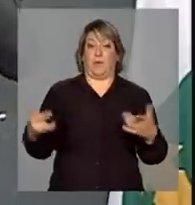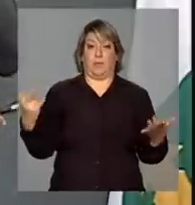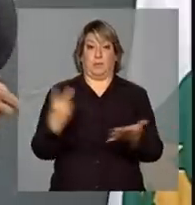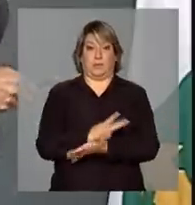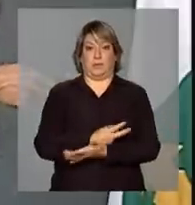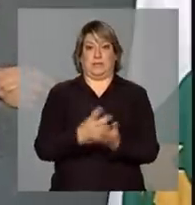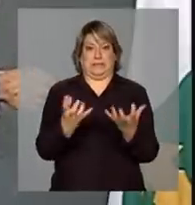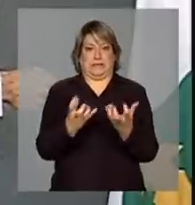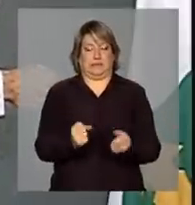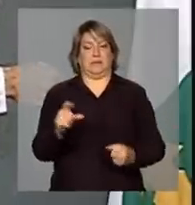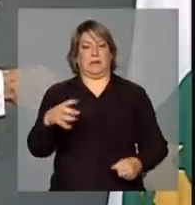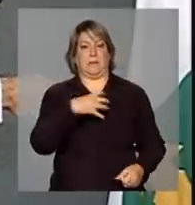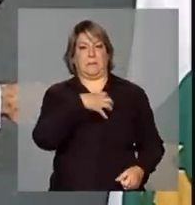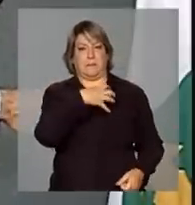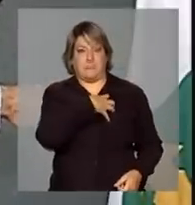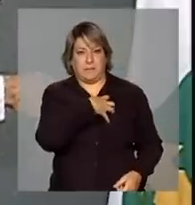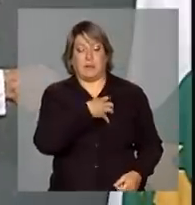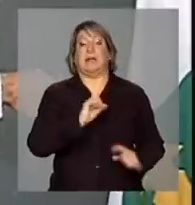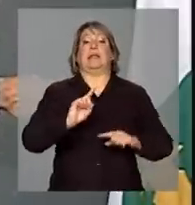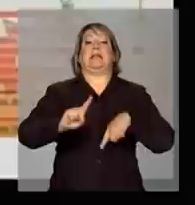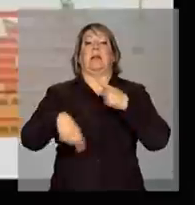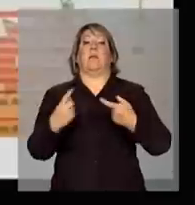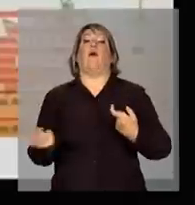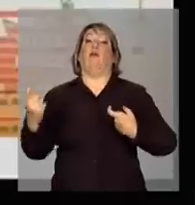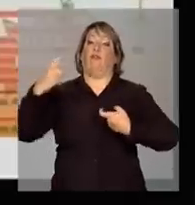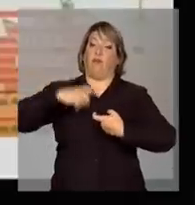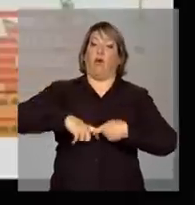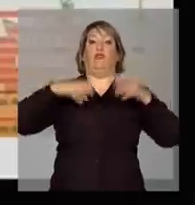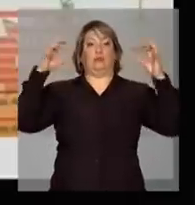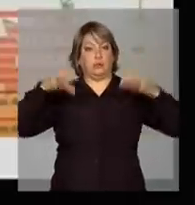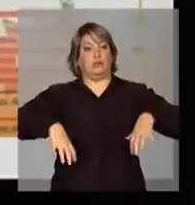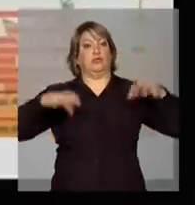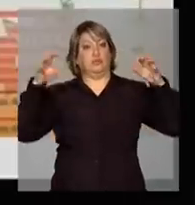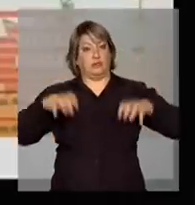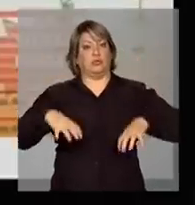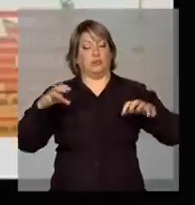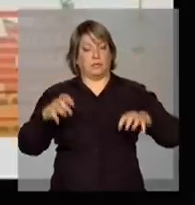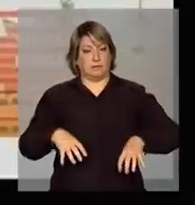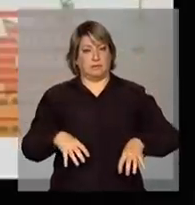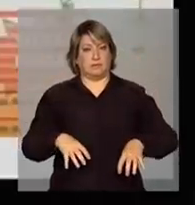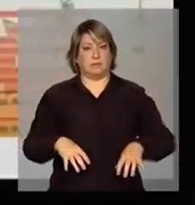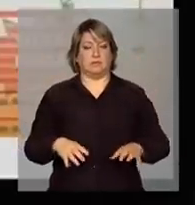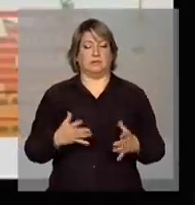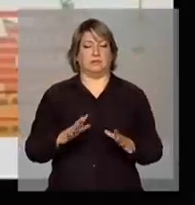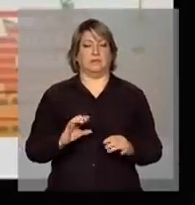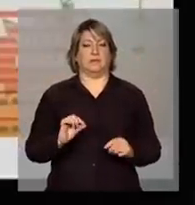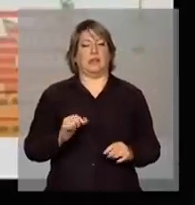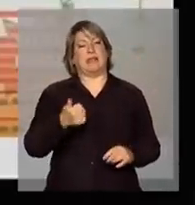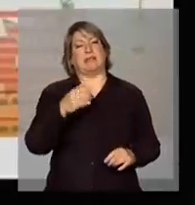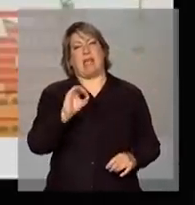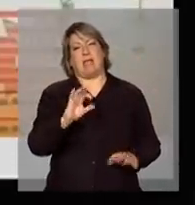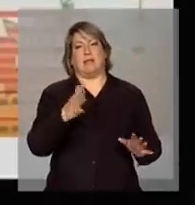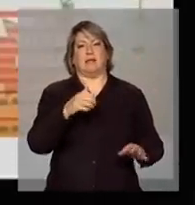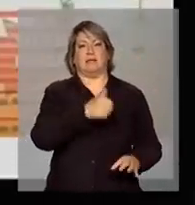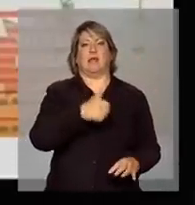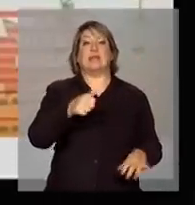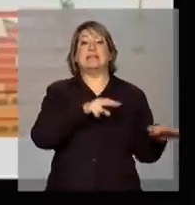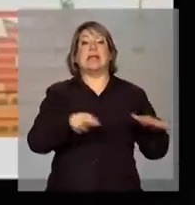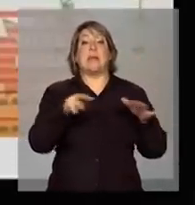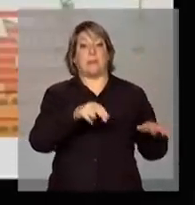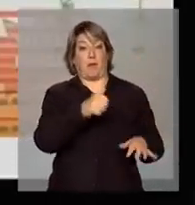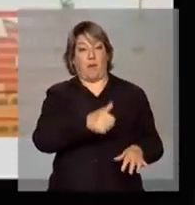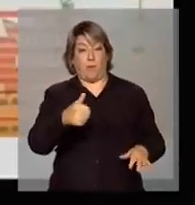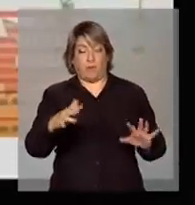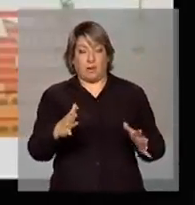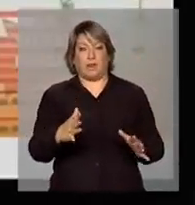estiagem na Bahia, depois voltou a chover, a partir da... Praticamente da décima, décima primeira semana. Na décima